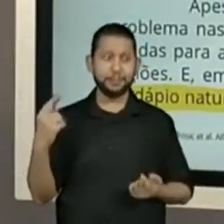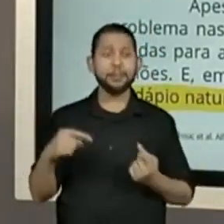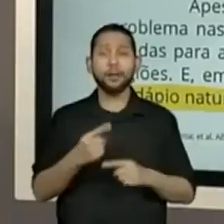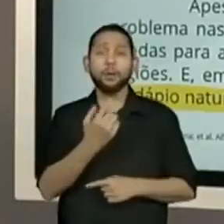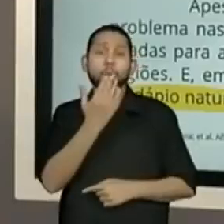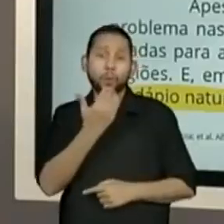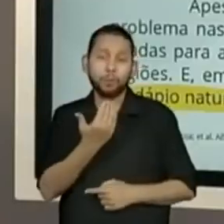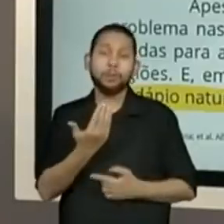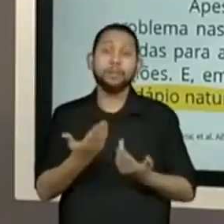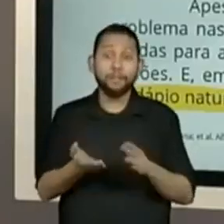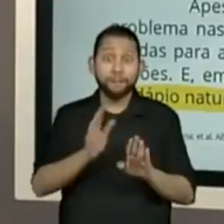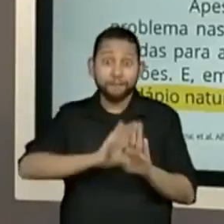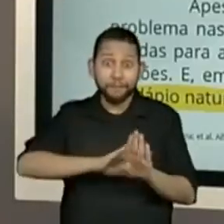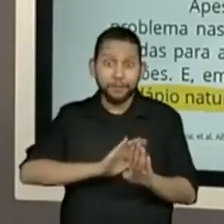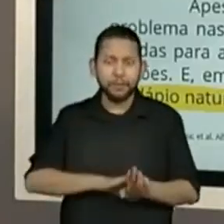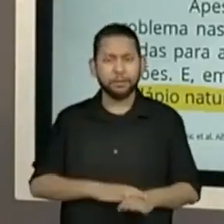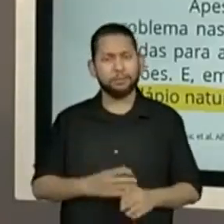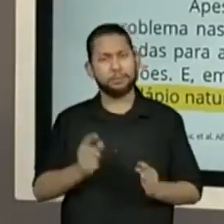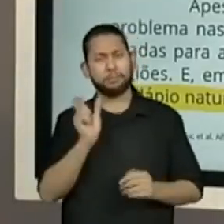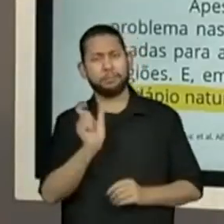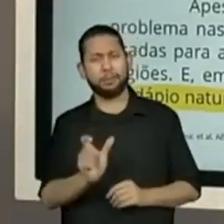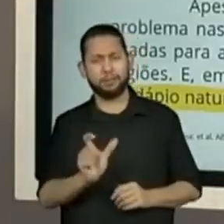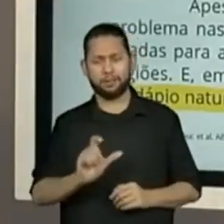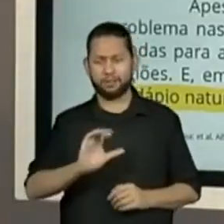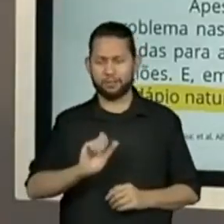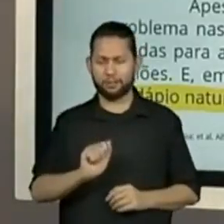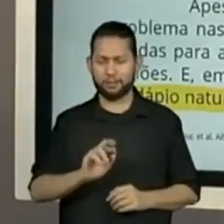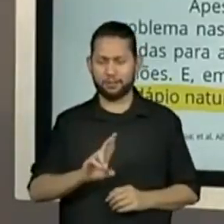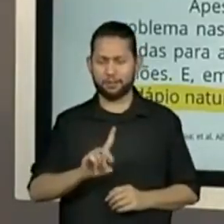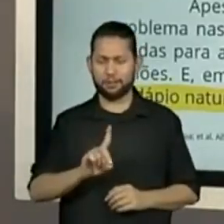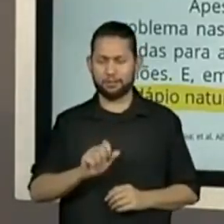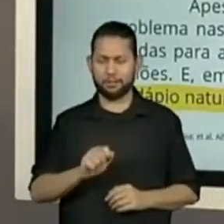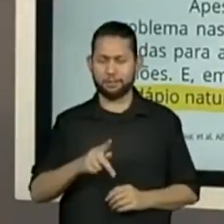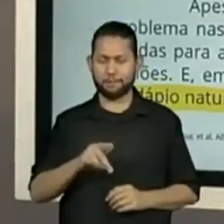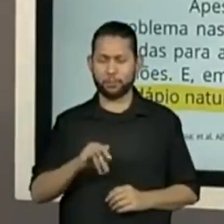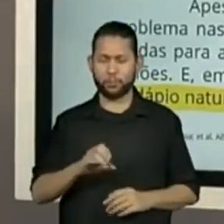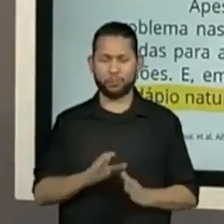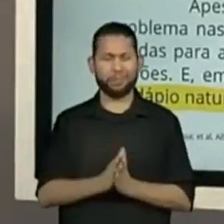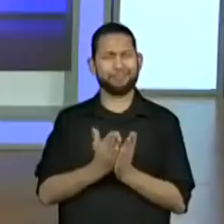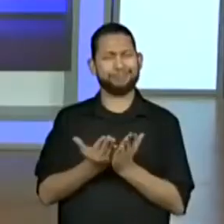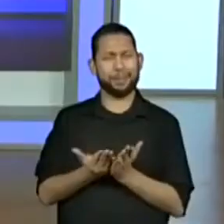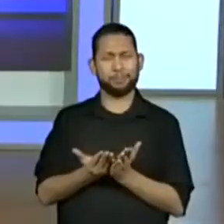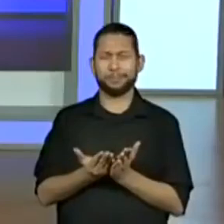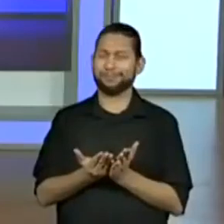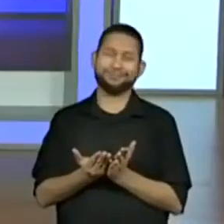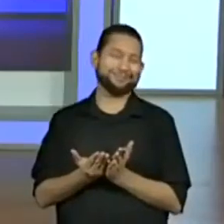explícitas, que é o objetivo da aula de hoje. Então, vamos continuar a leitura.